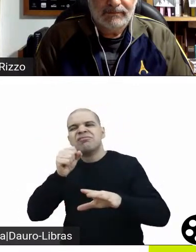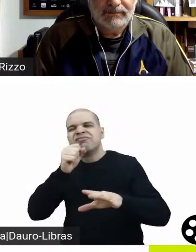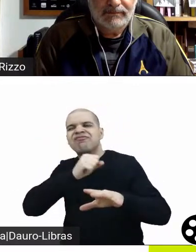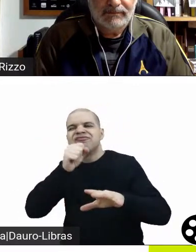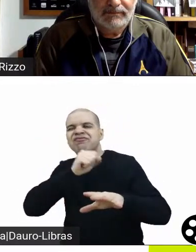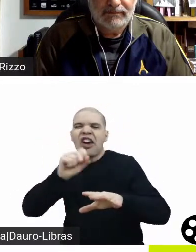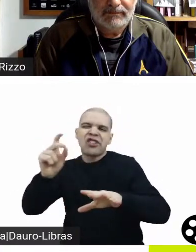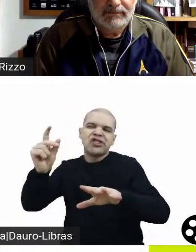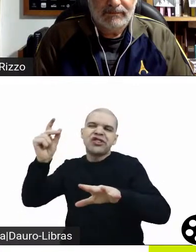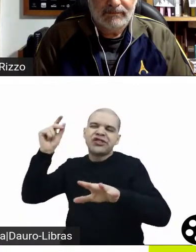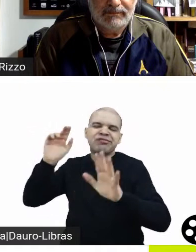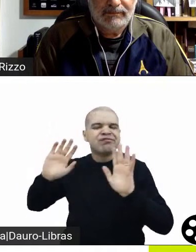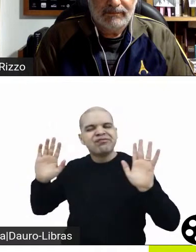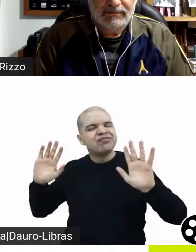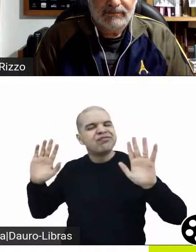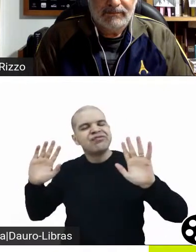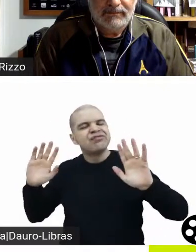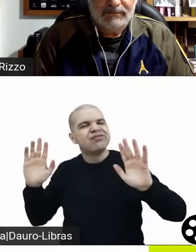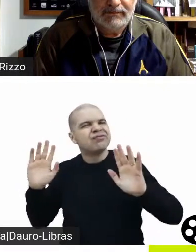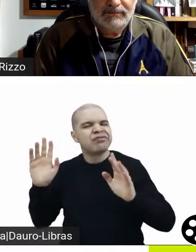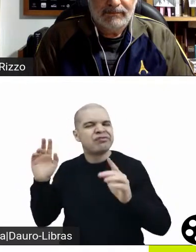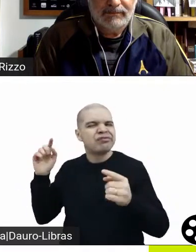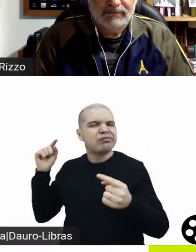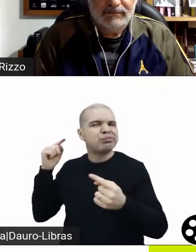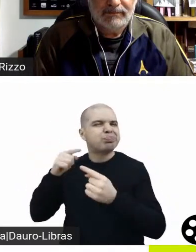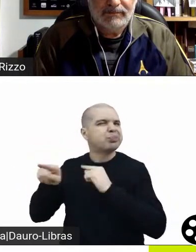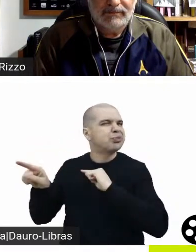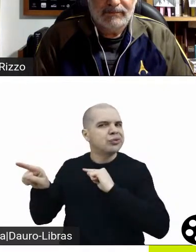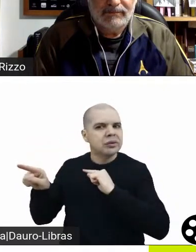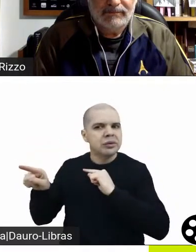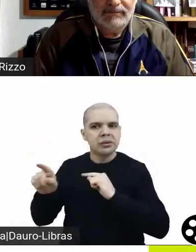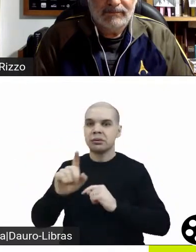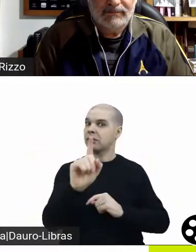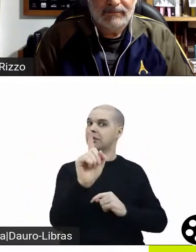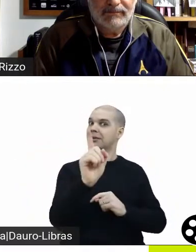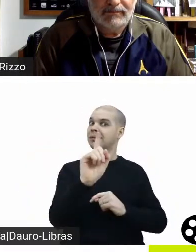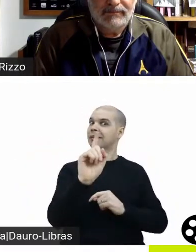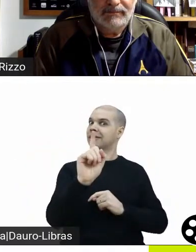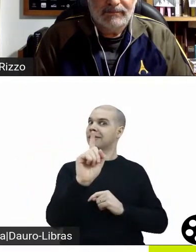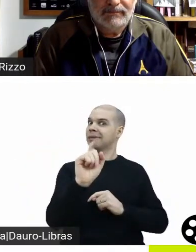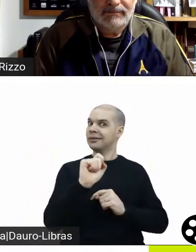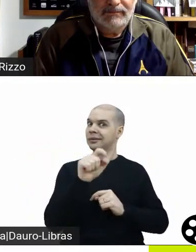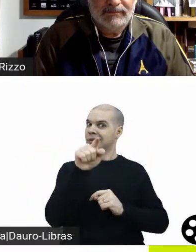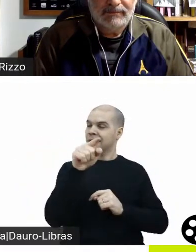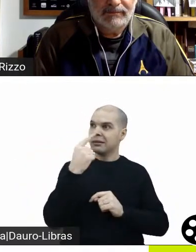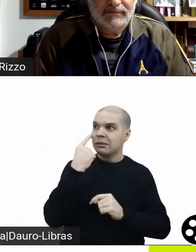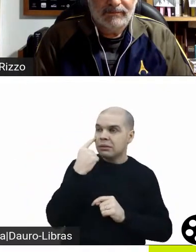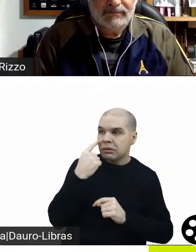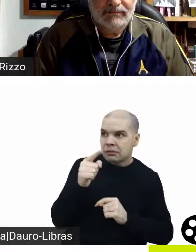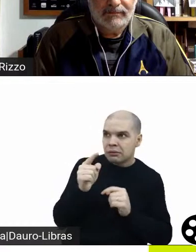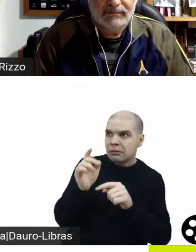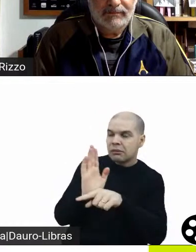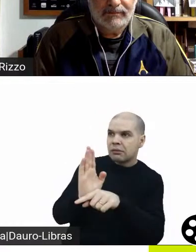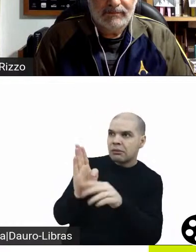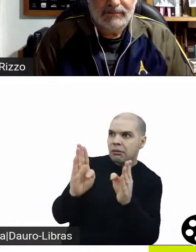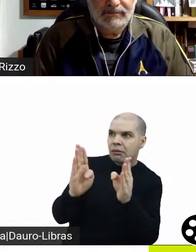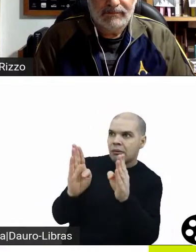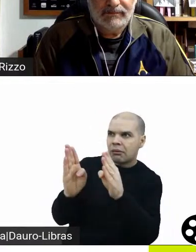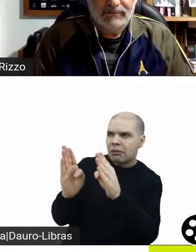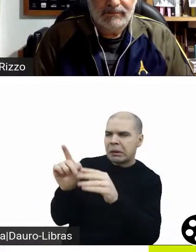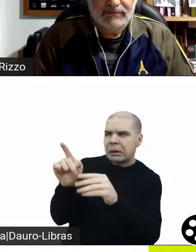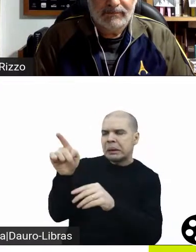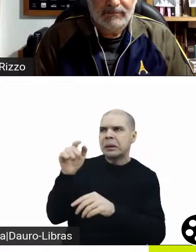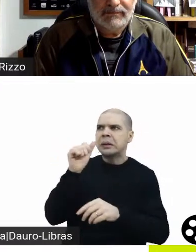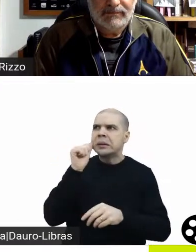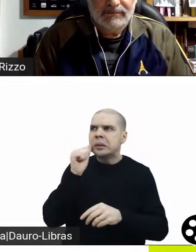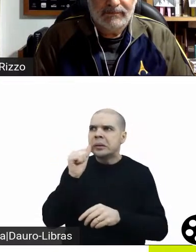retrato dessa pedagogia do insulto e como isso condiciona o comportamento de uma personagem a procurar salvação em um